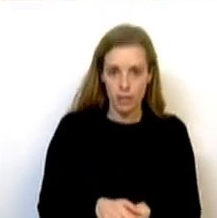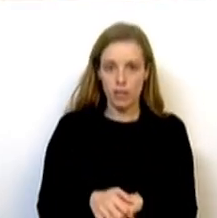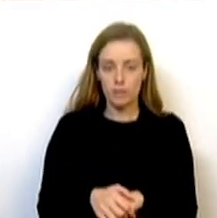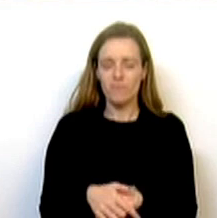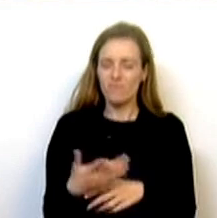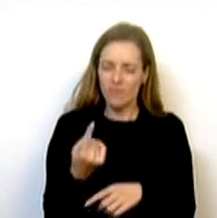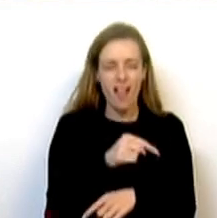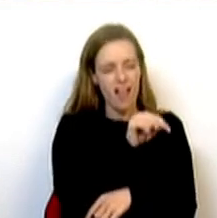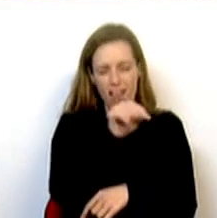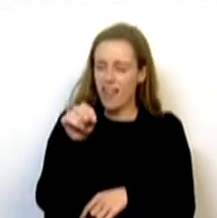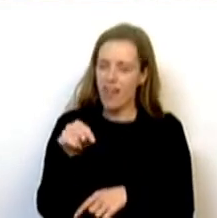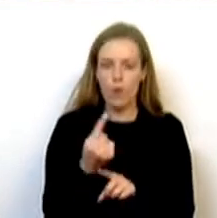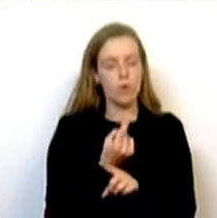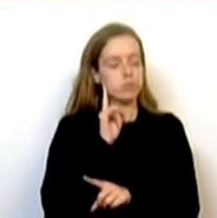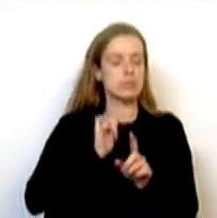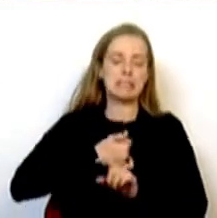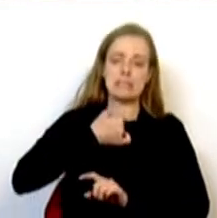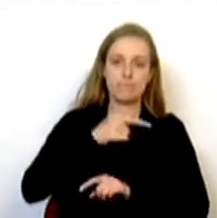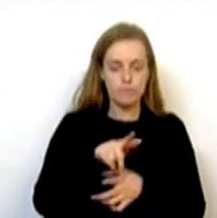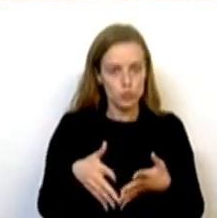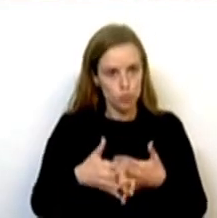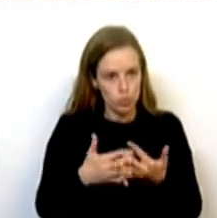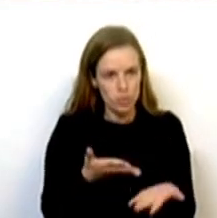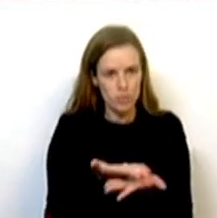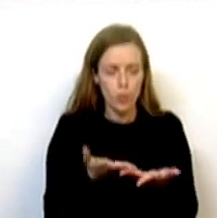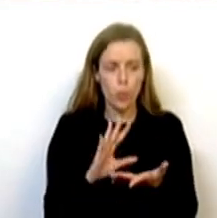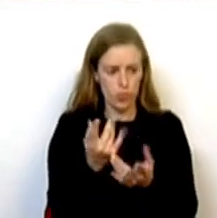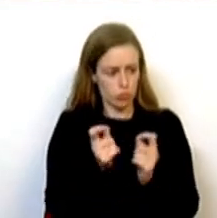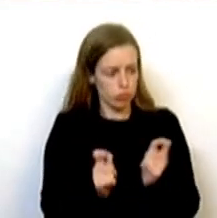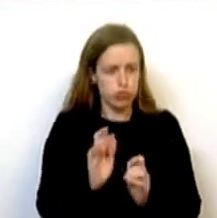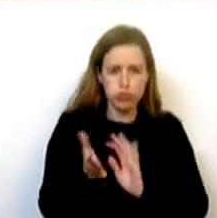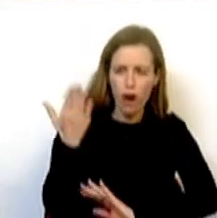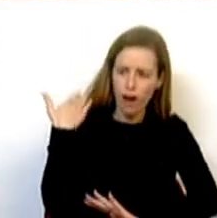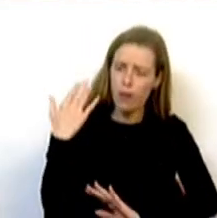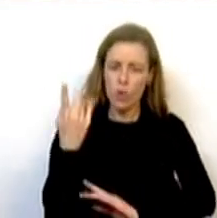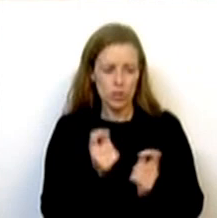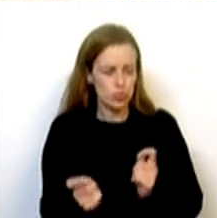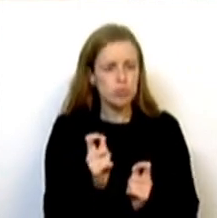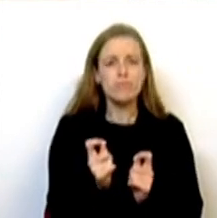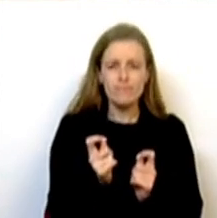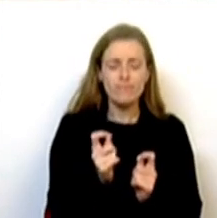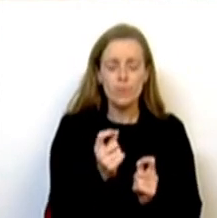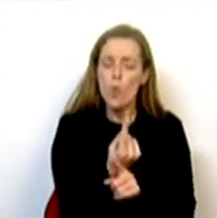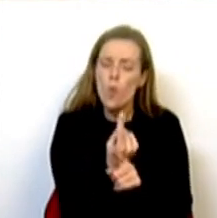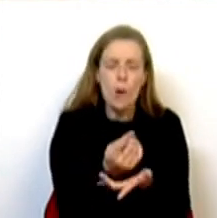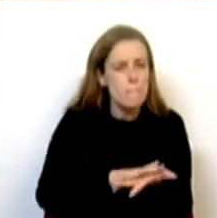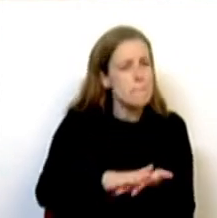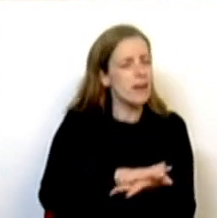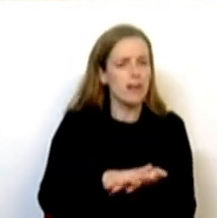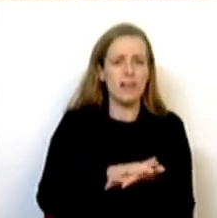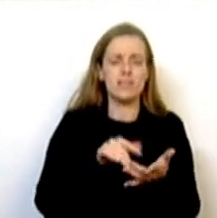estruturais que já foram discutidos quando discutimos a Lei de Bases da Habitação. Elementos estruturais, um,